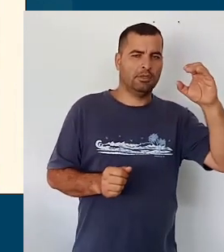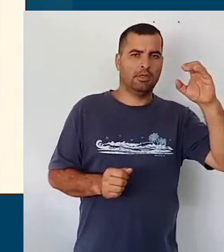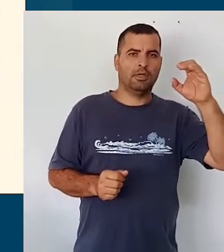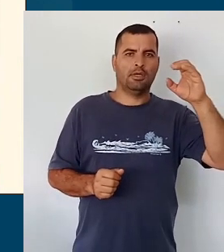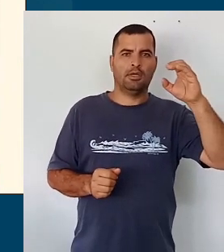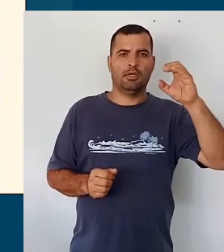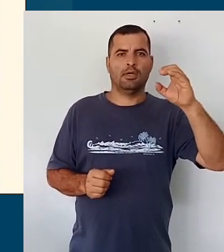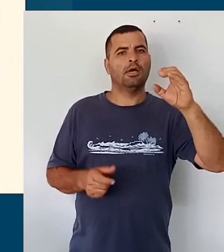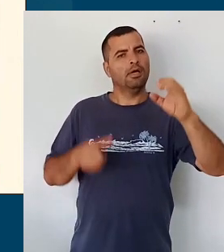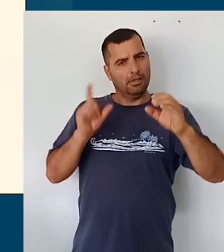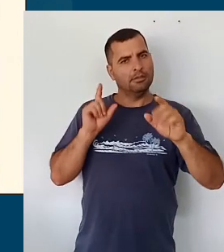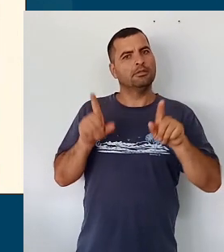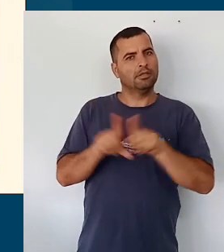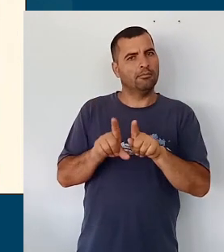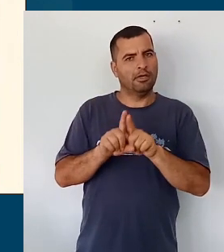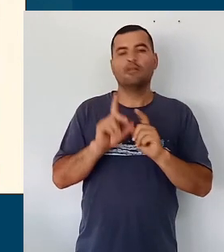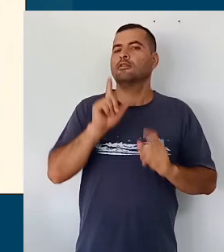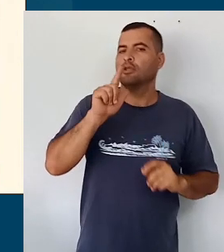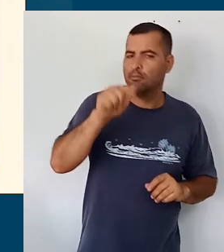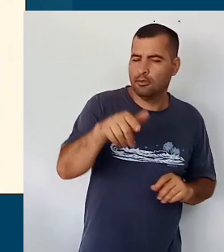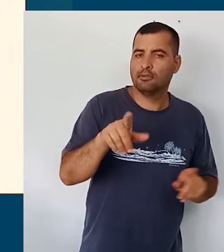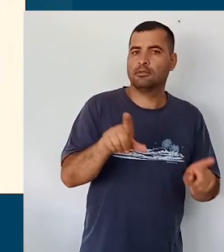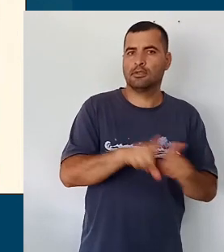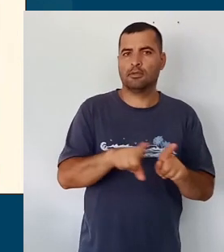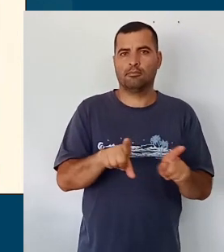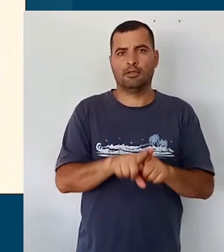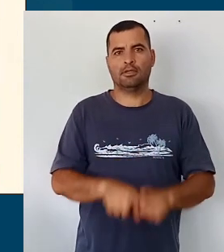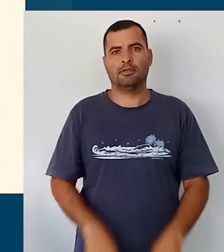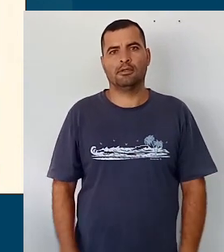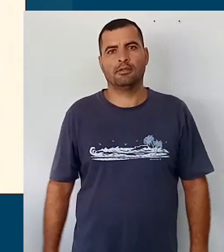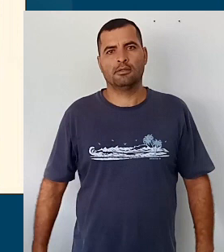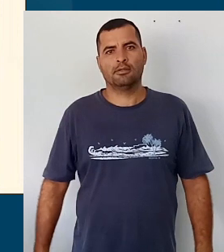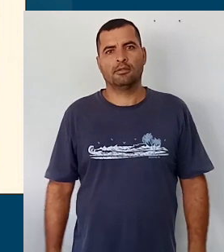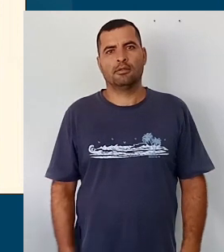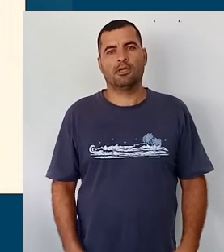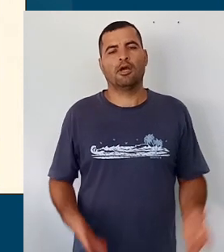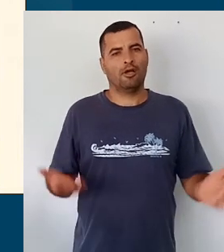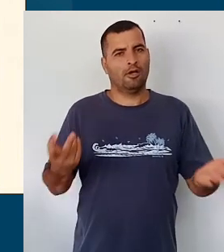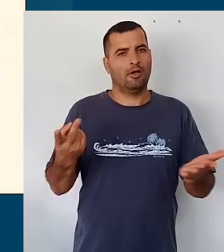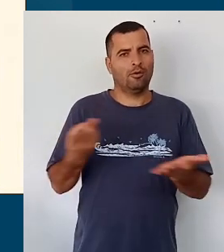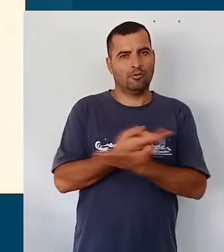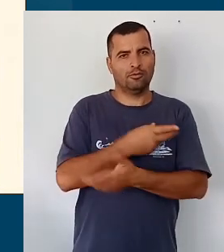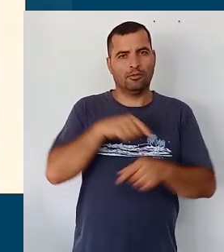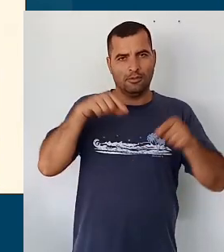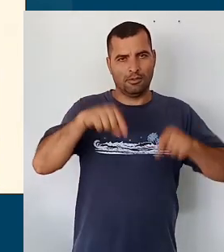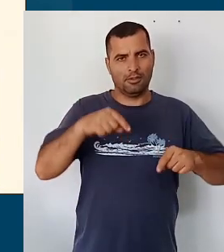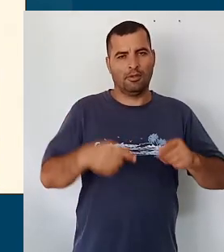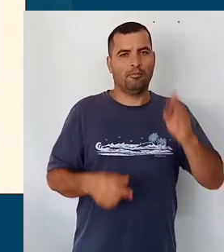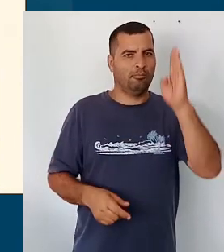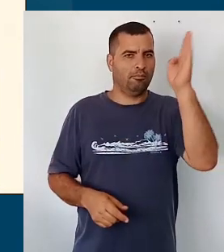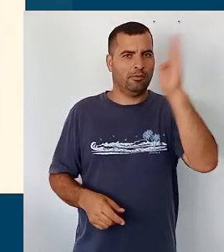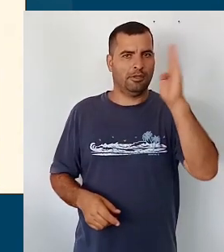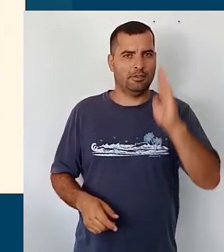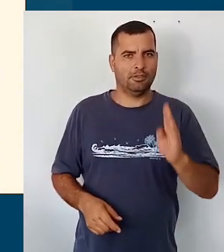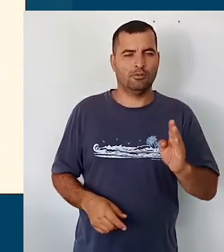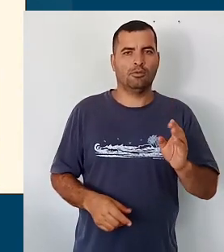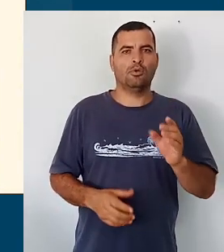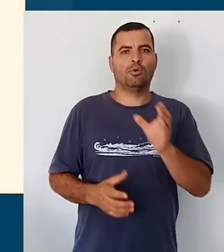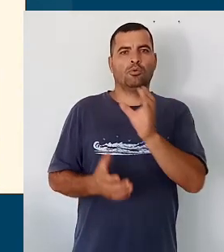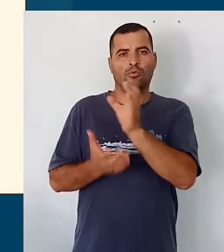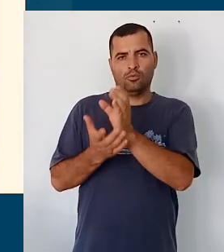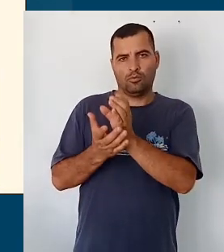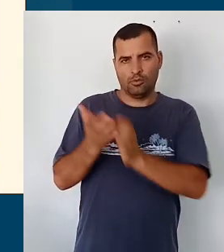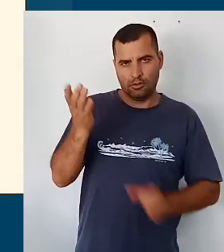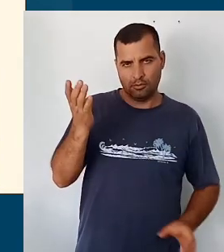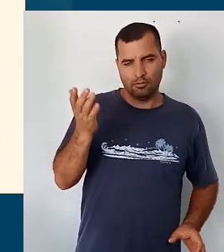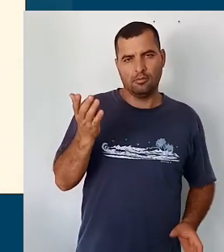até antes, acompanhar a base depois a mais homologada e tudo o aconteceu no país, de maneira geral, do ponto de vista curricular, o que